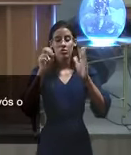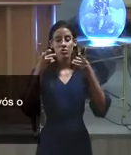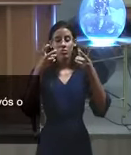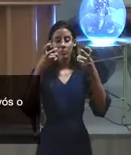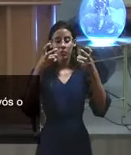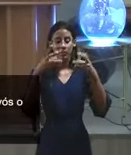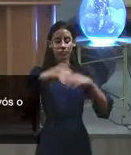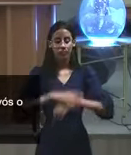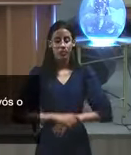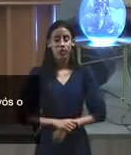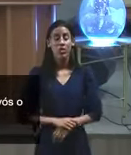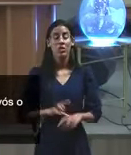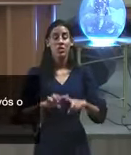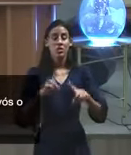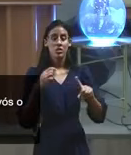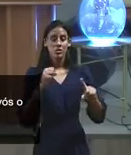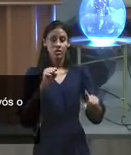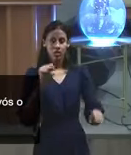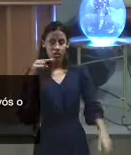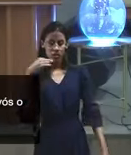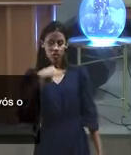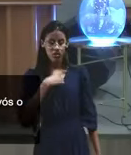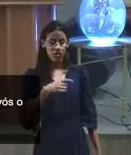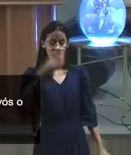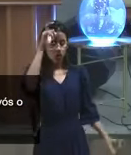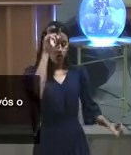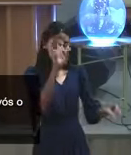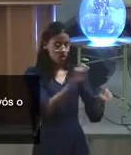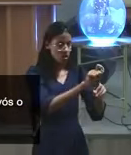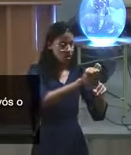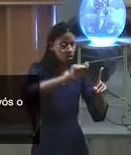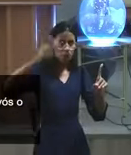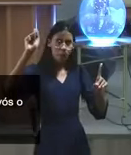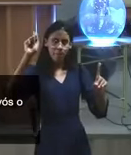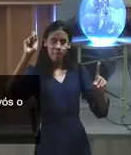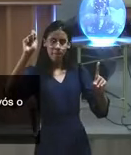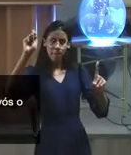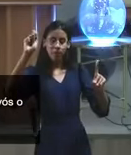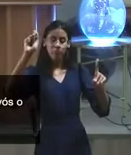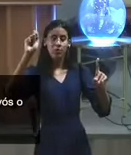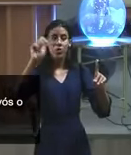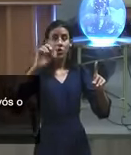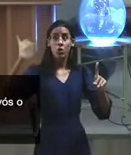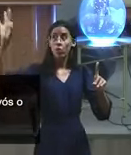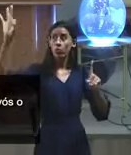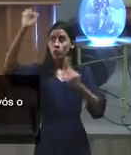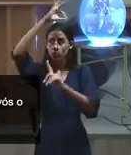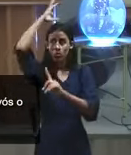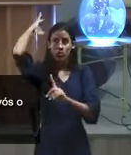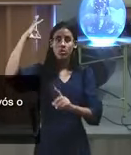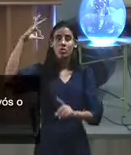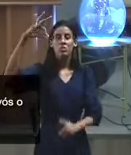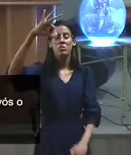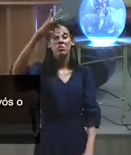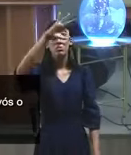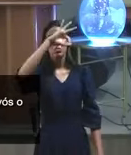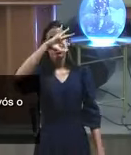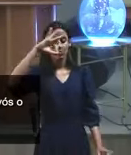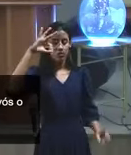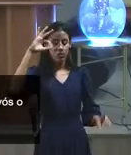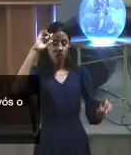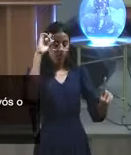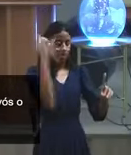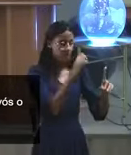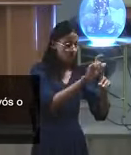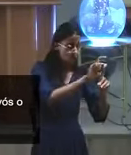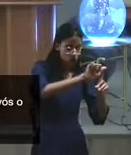se eu expulso o demônio, pelo Espírito de Deus, diga Espírito de Deus, diga bem